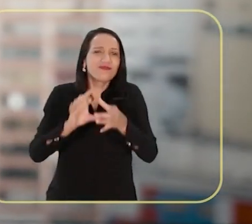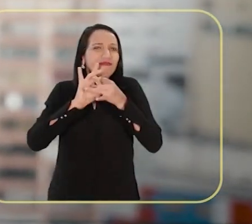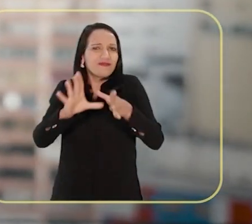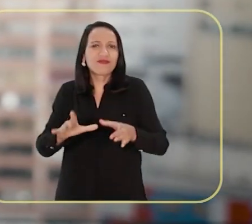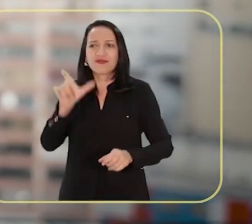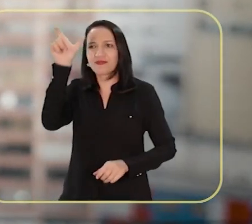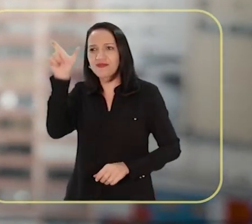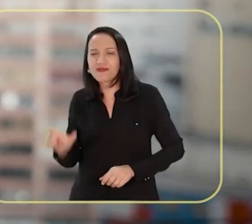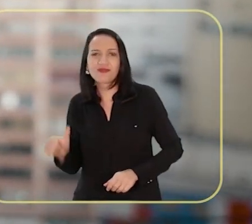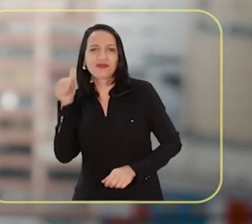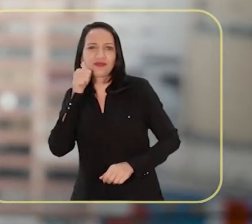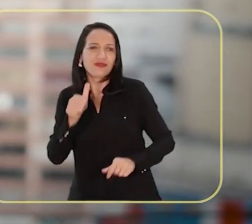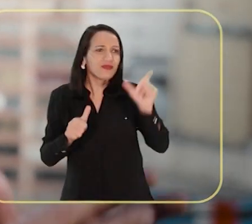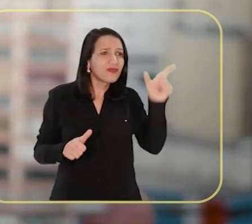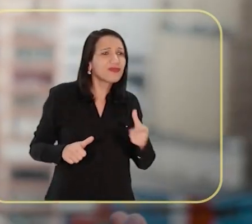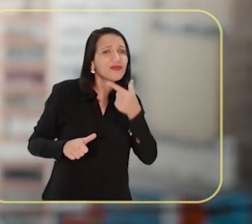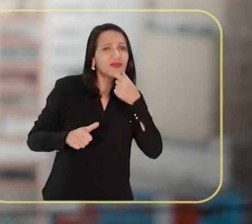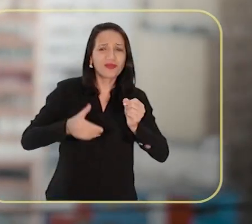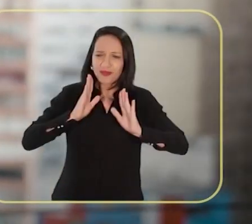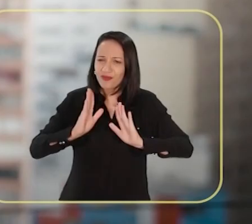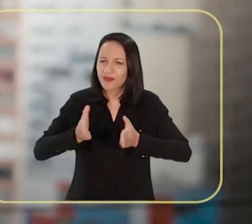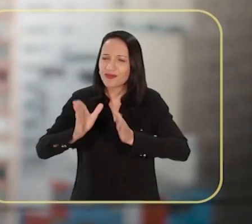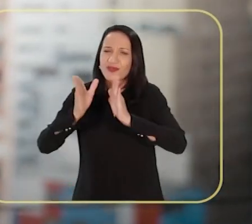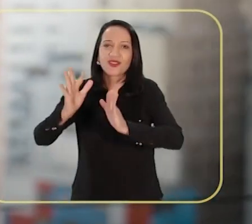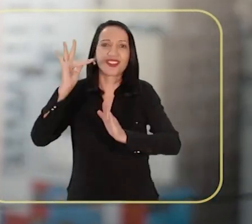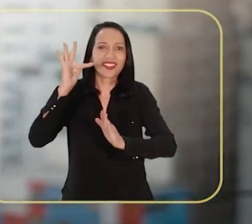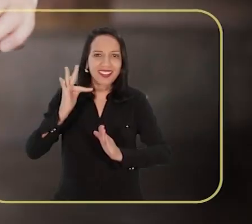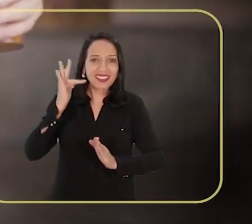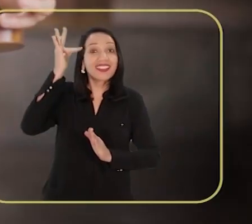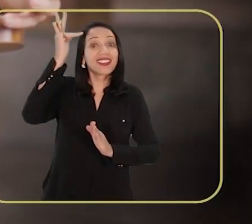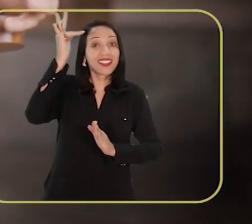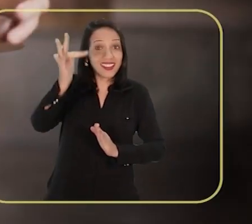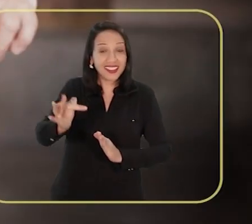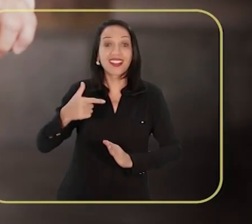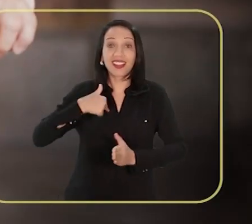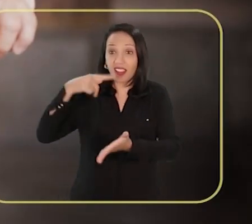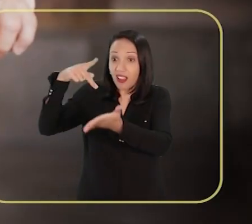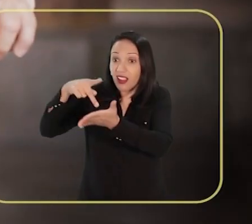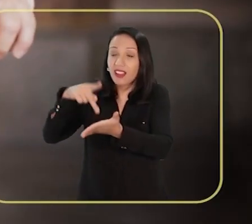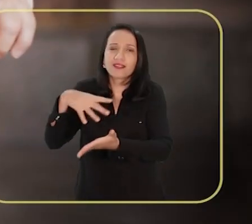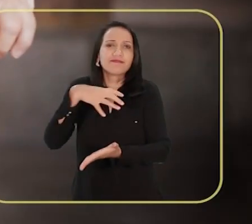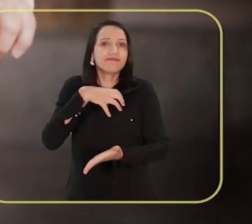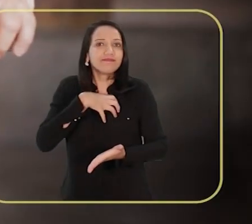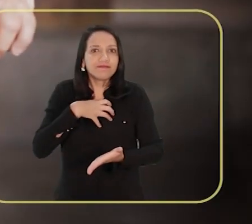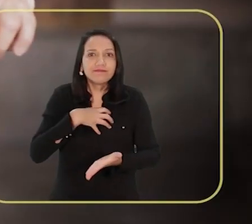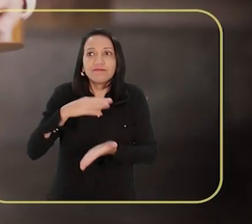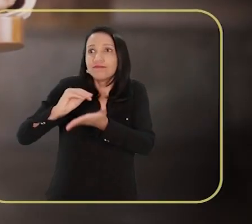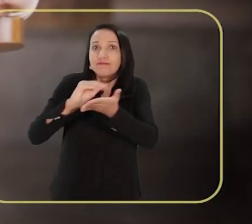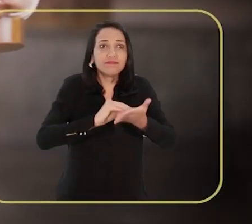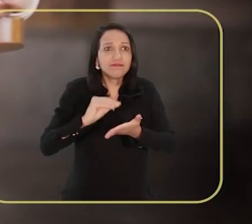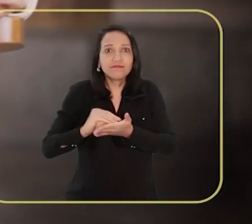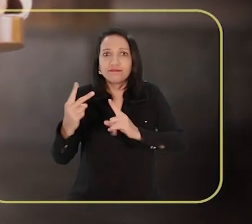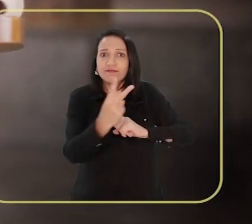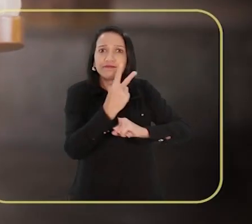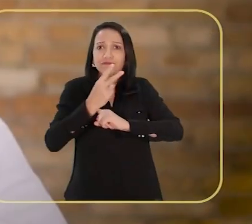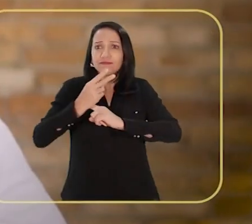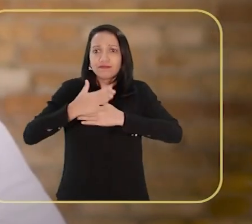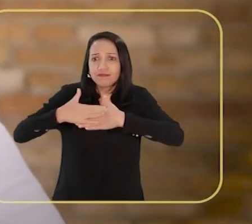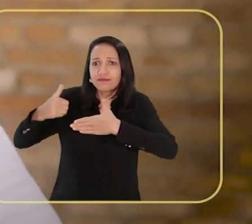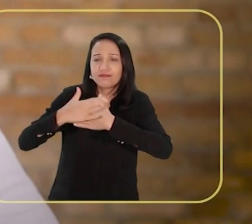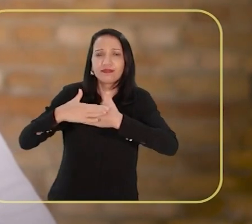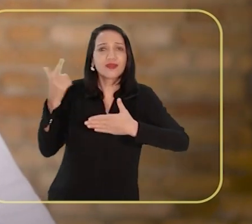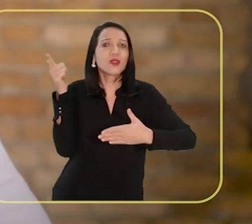independente de gêneros, para caminharmos em direção ao futuro. Na verdade, eu sinto falta de gente que olhe para a gente com carinho.